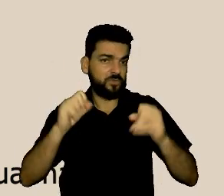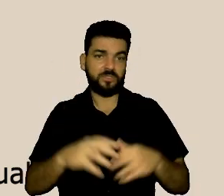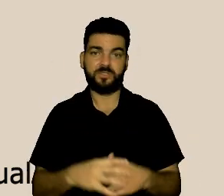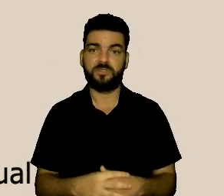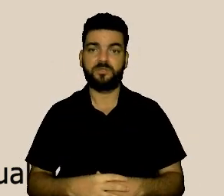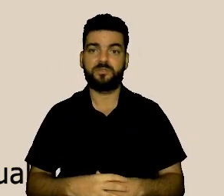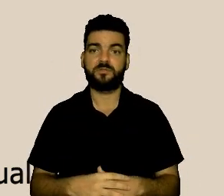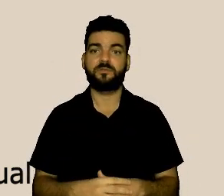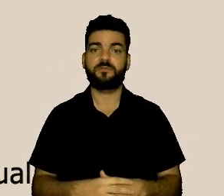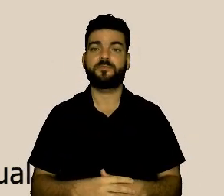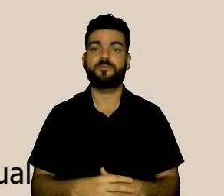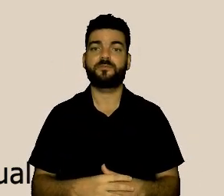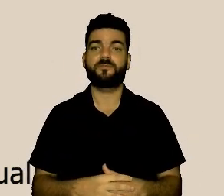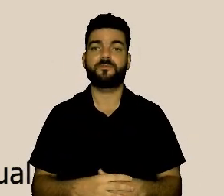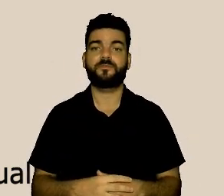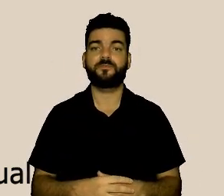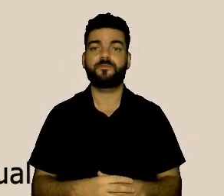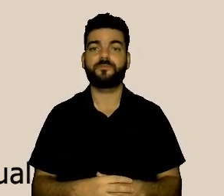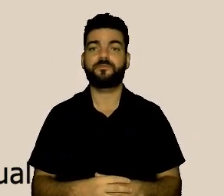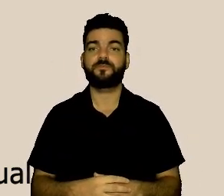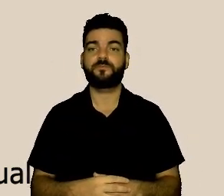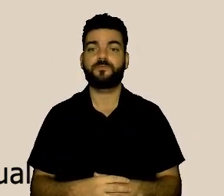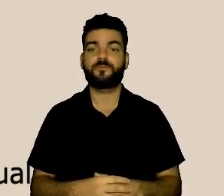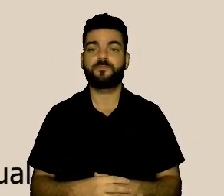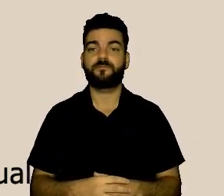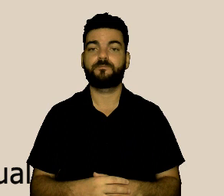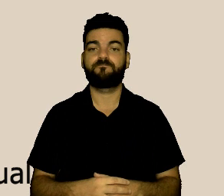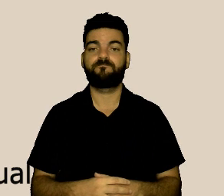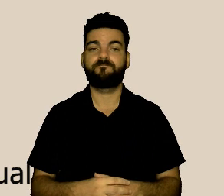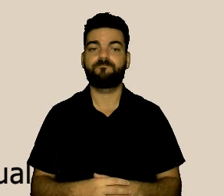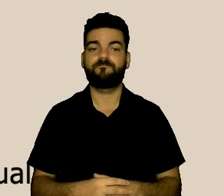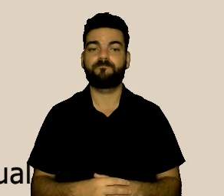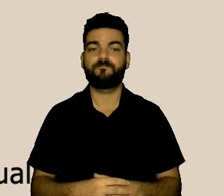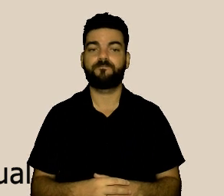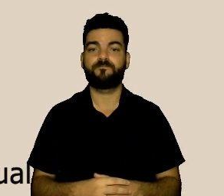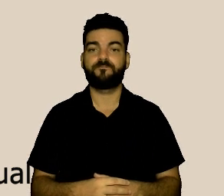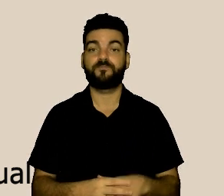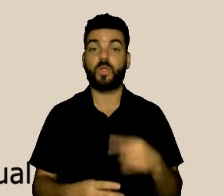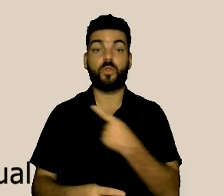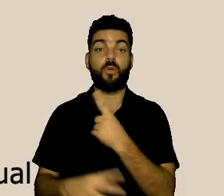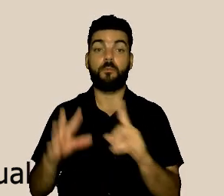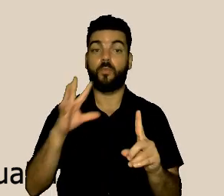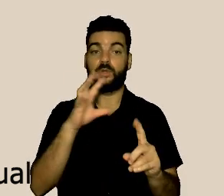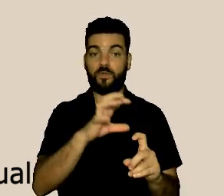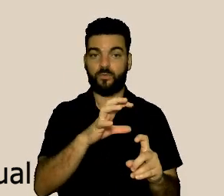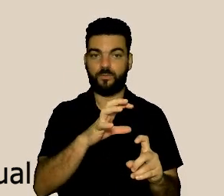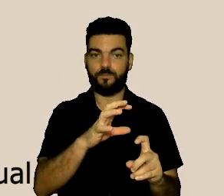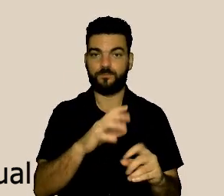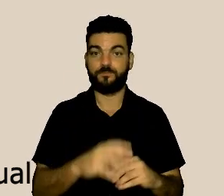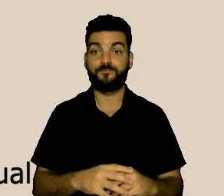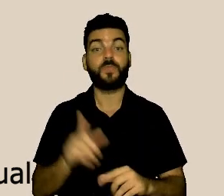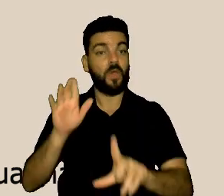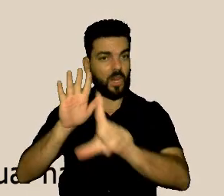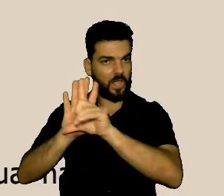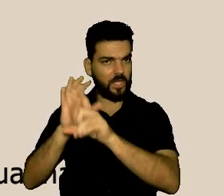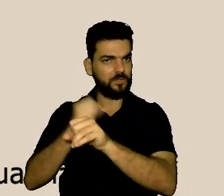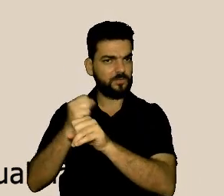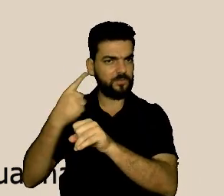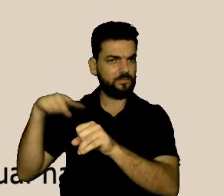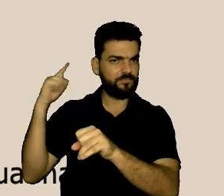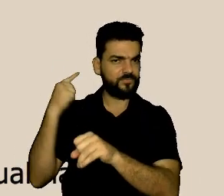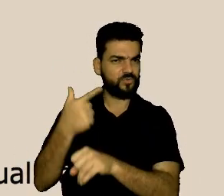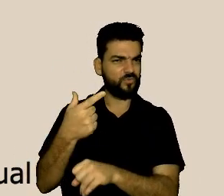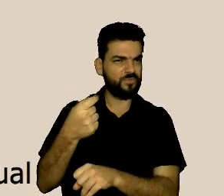O assédio moral é uma lei de 2002 e que é também aquele assédio mais